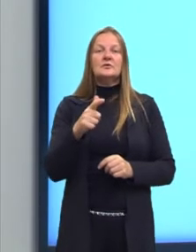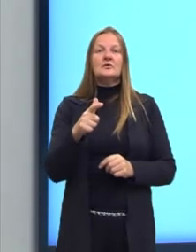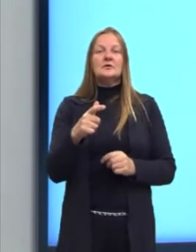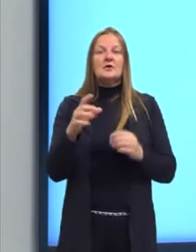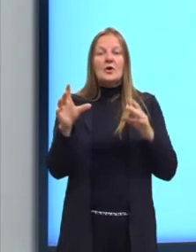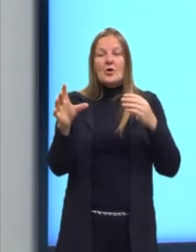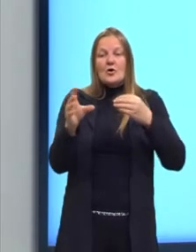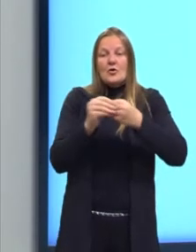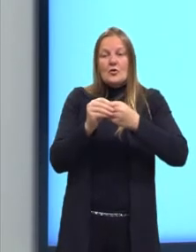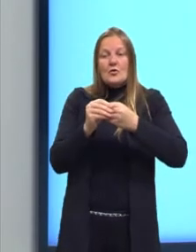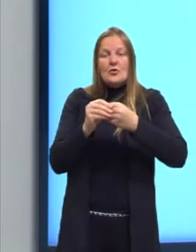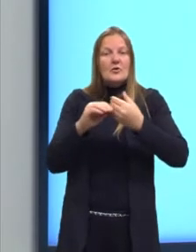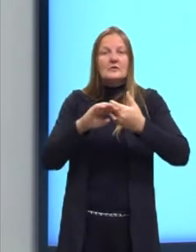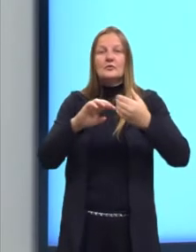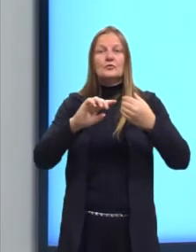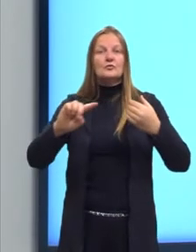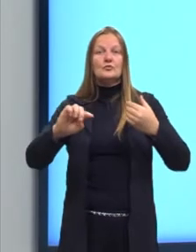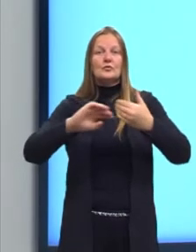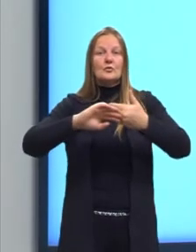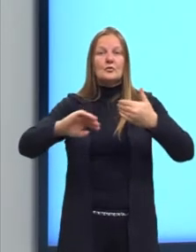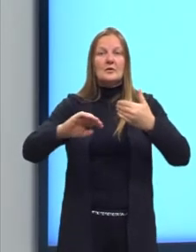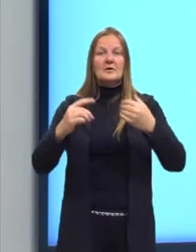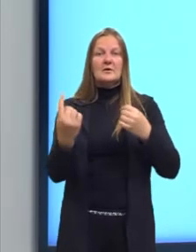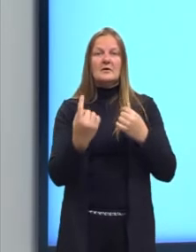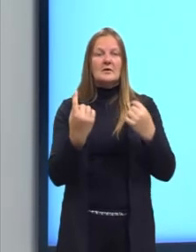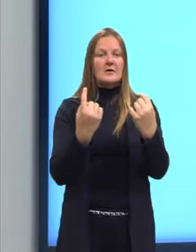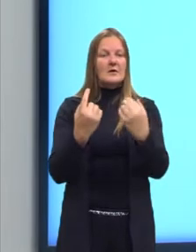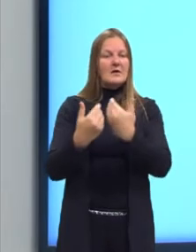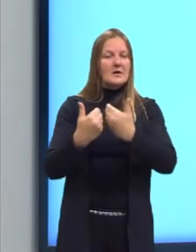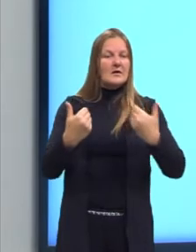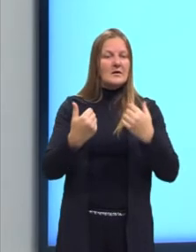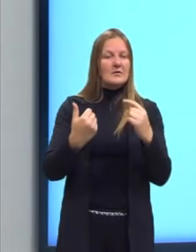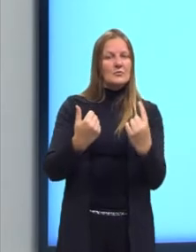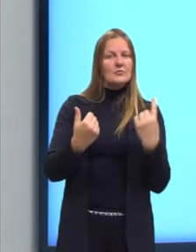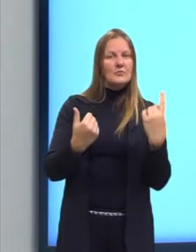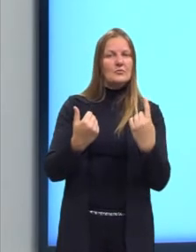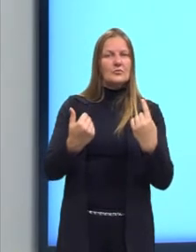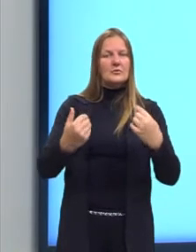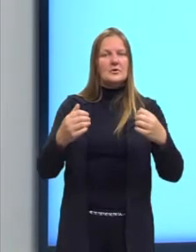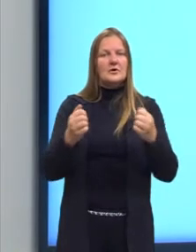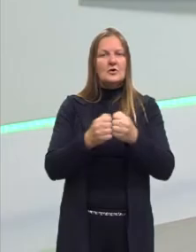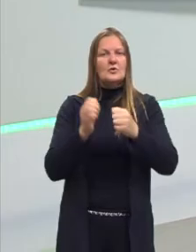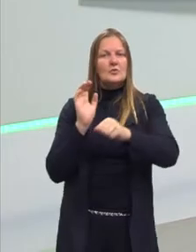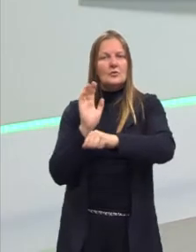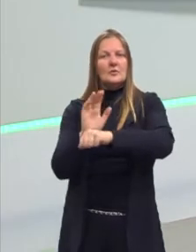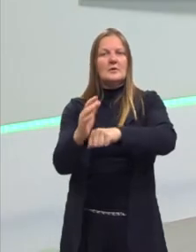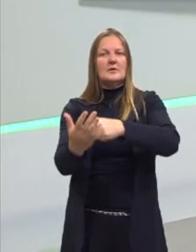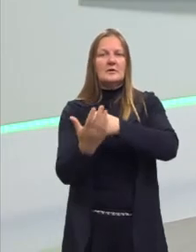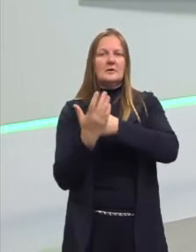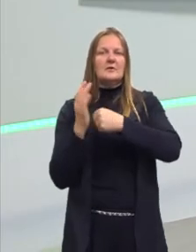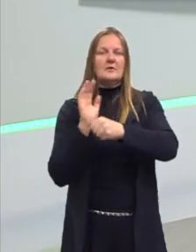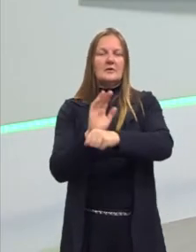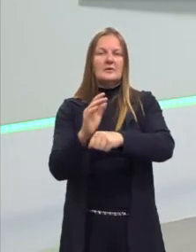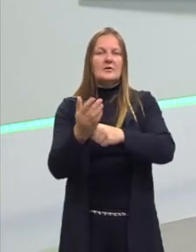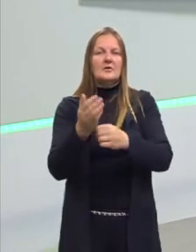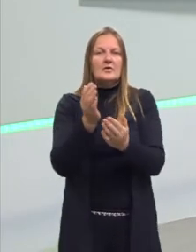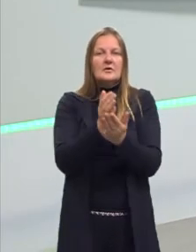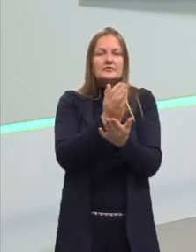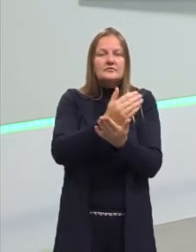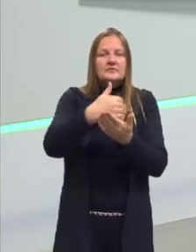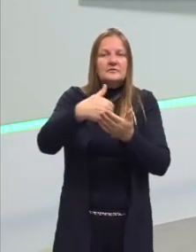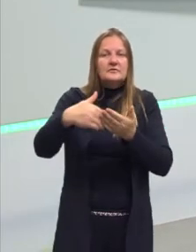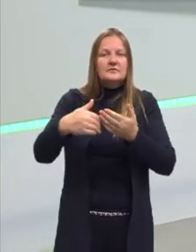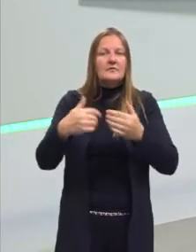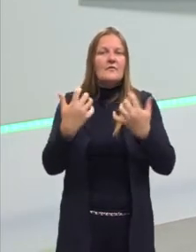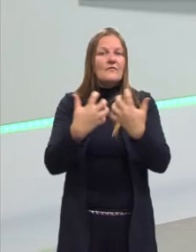ligados anatomicamente, tá? Eles são separados. E eles cooperam entre si por meio da divisão de trabalho.